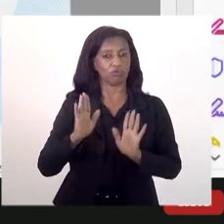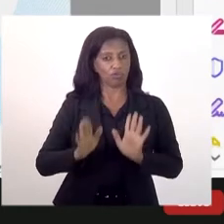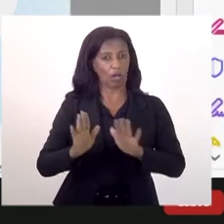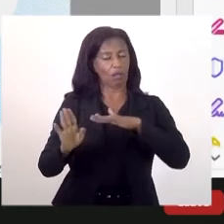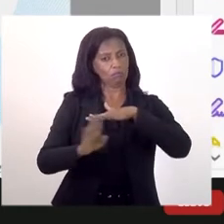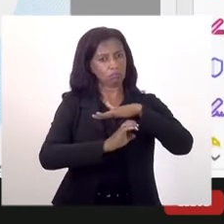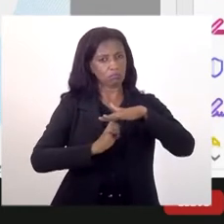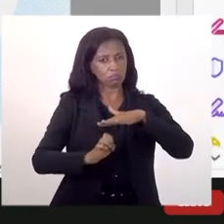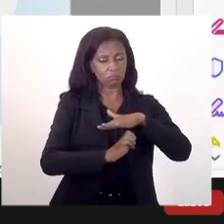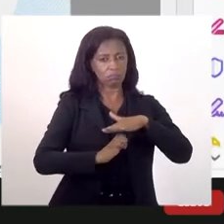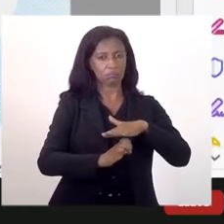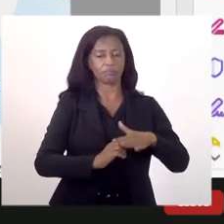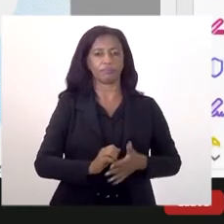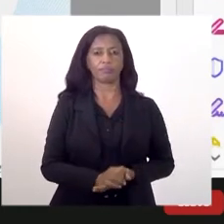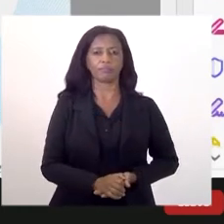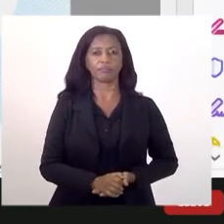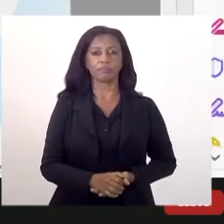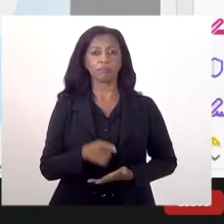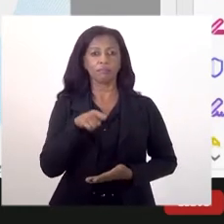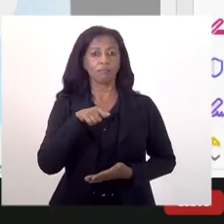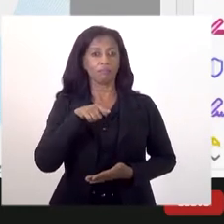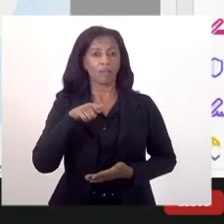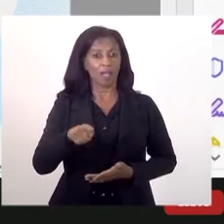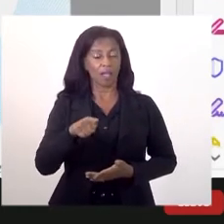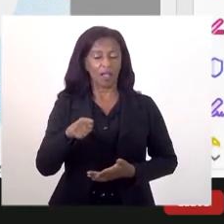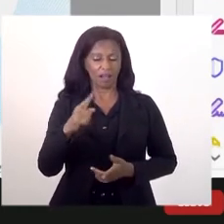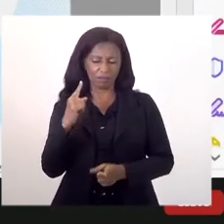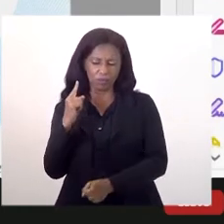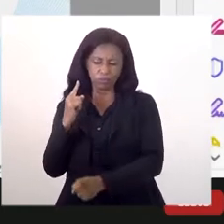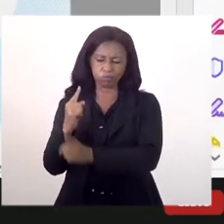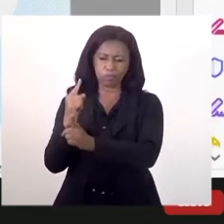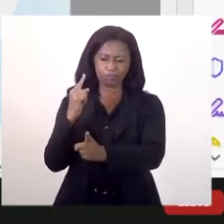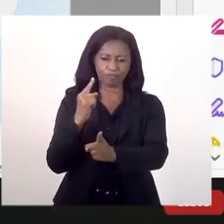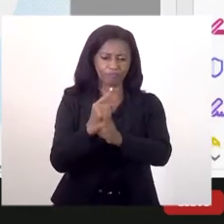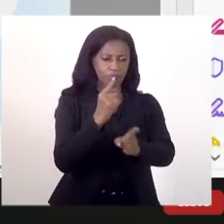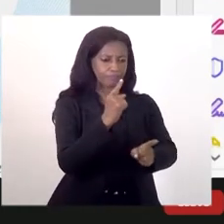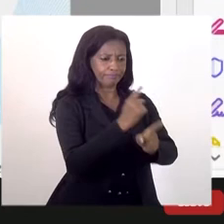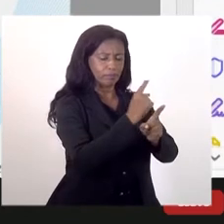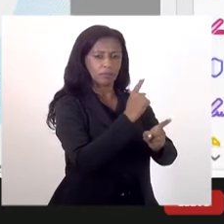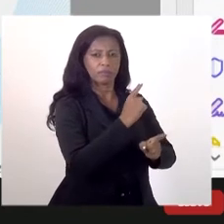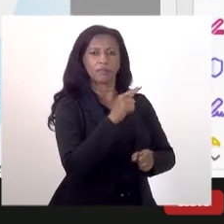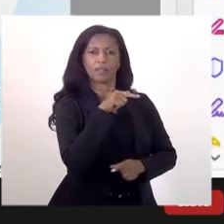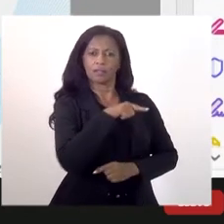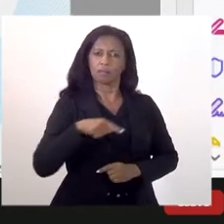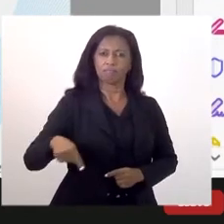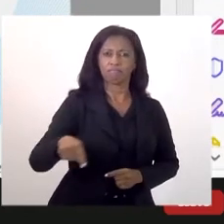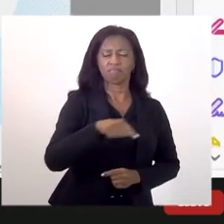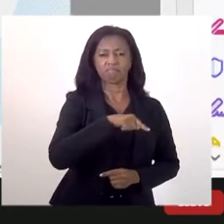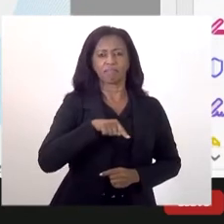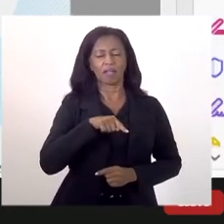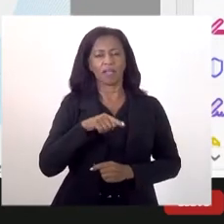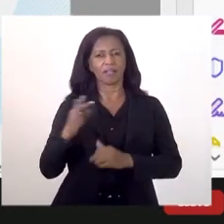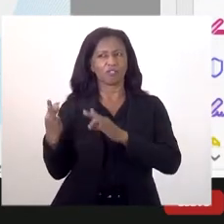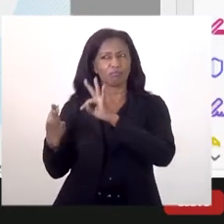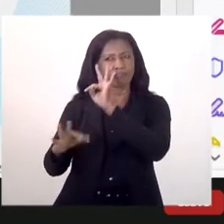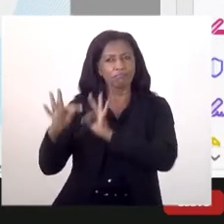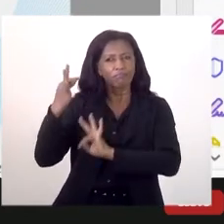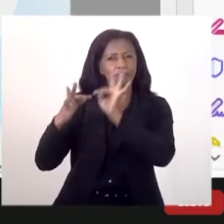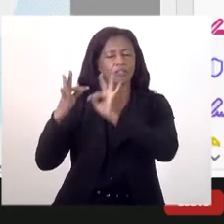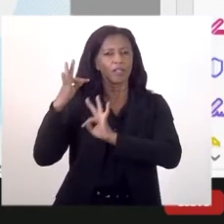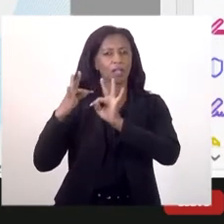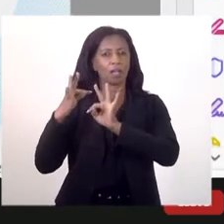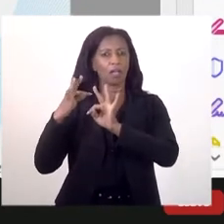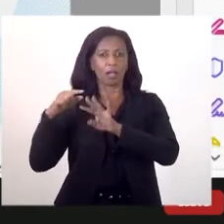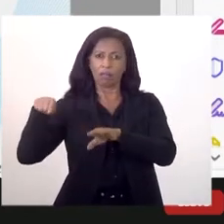empresária. Então, ela é de ponta. Ela faz grandes descobertas, mas essas grandes descobertas acadêmicas, tecnológicas, não vão